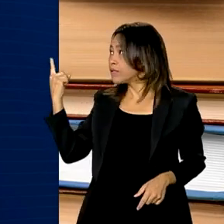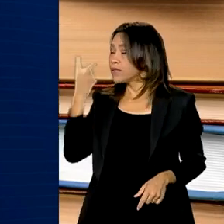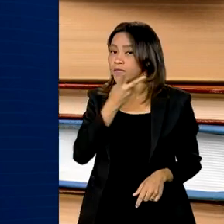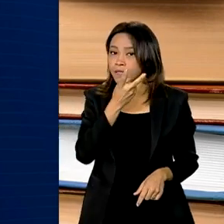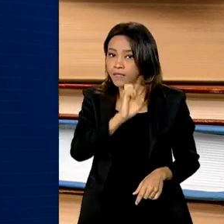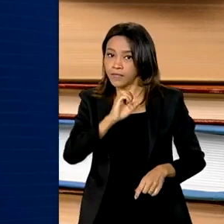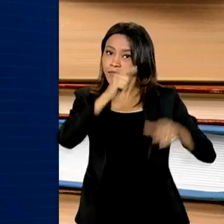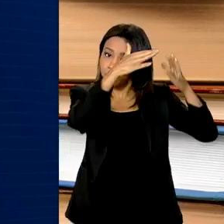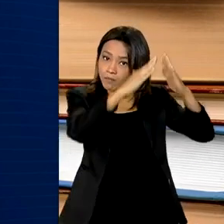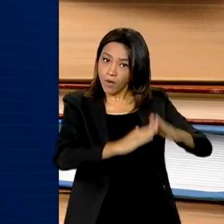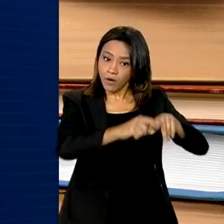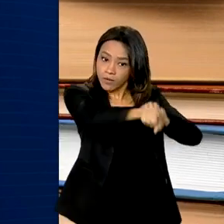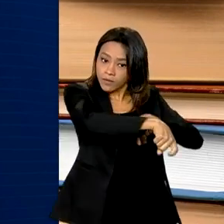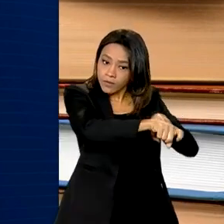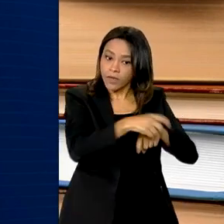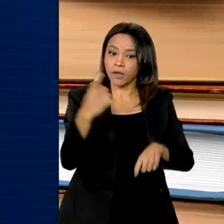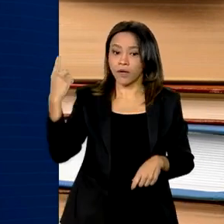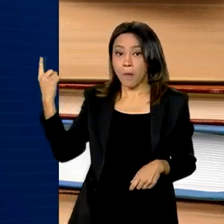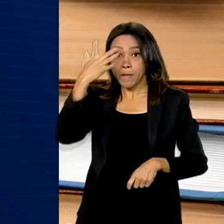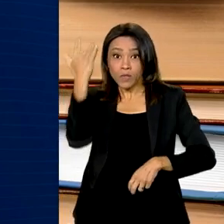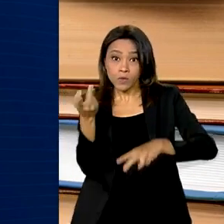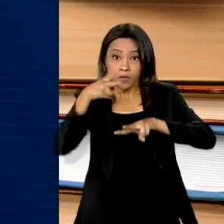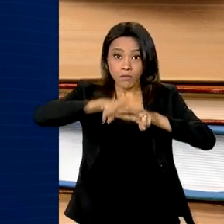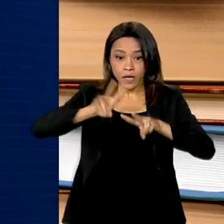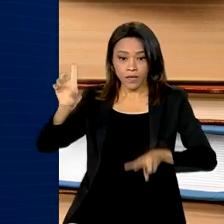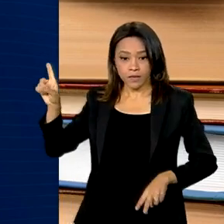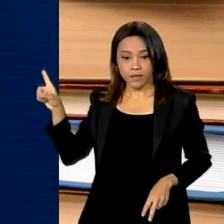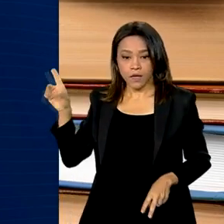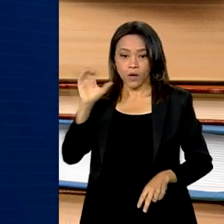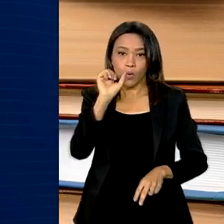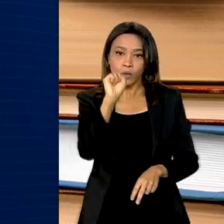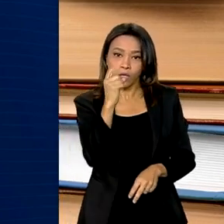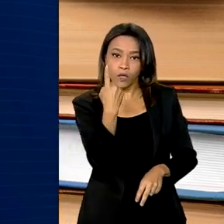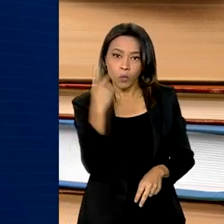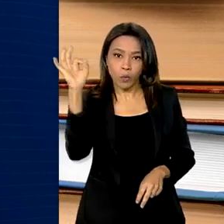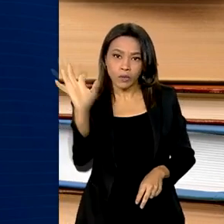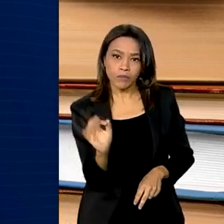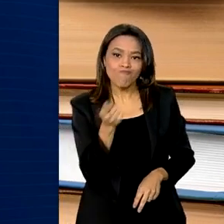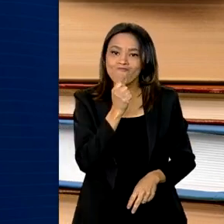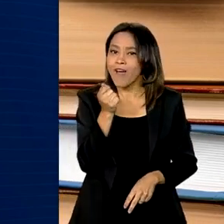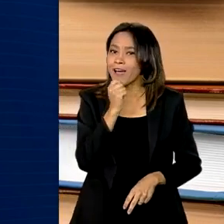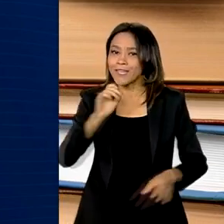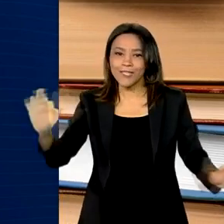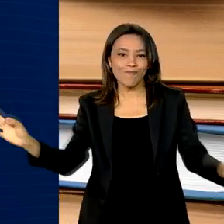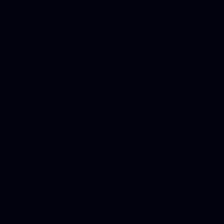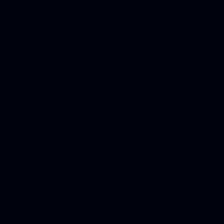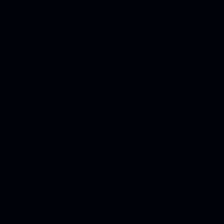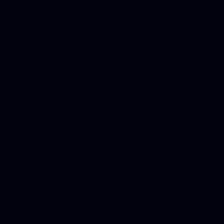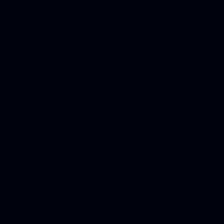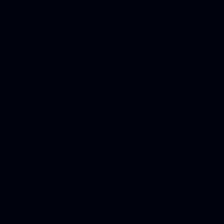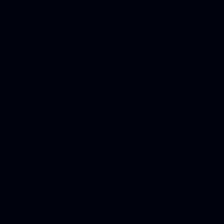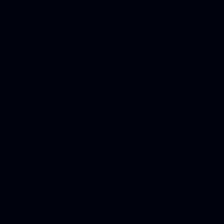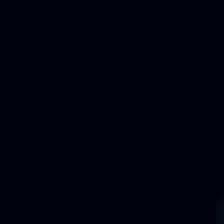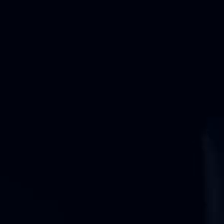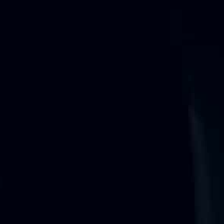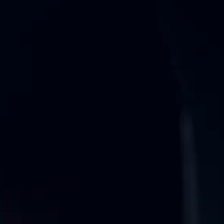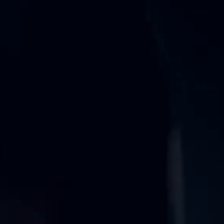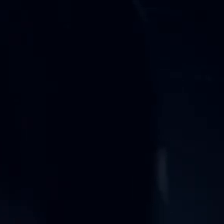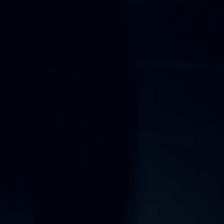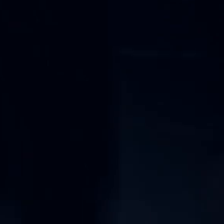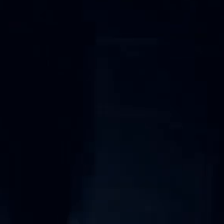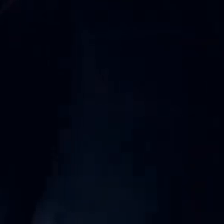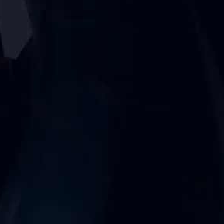Entre as pessoas privadas de liberdade, 81% não concluíram a educação básica. A informação